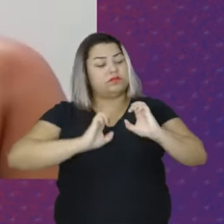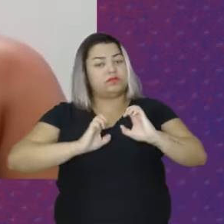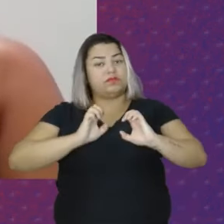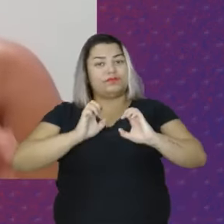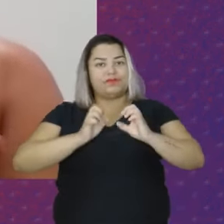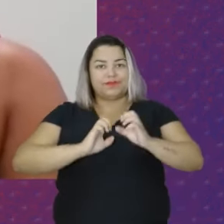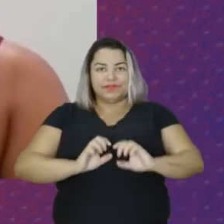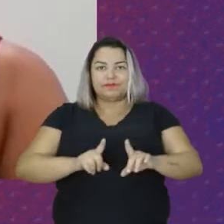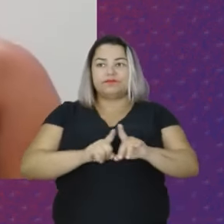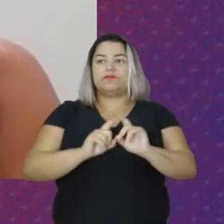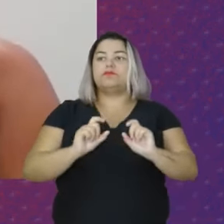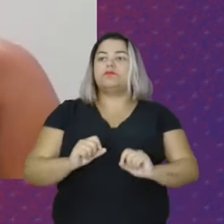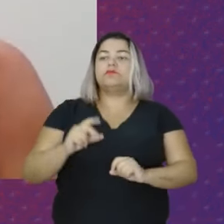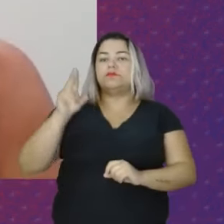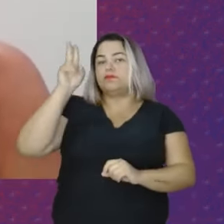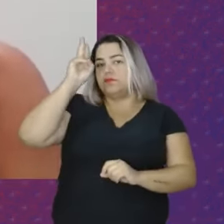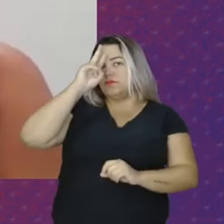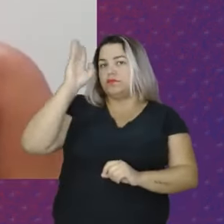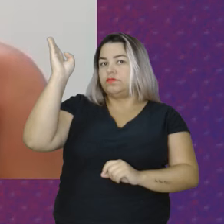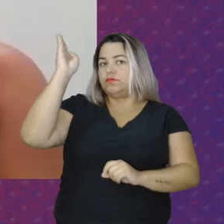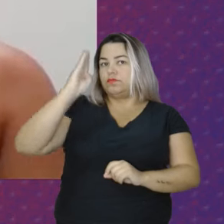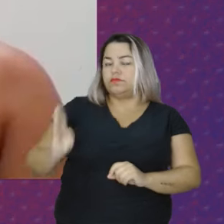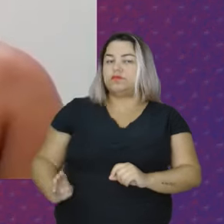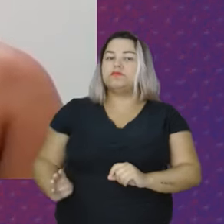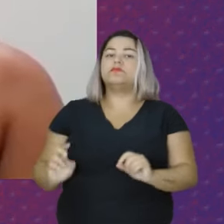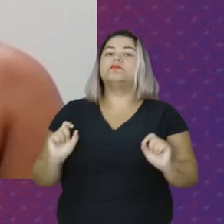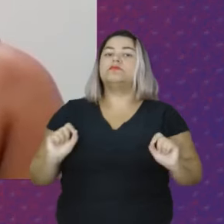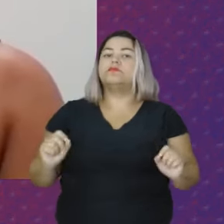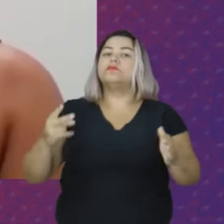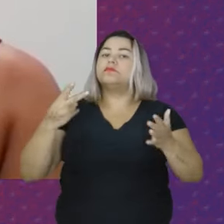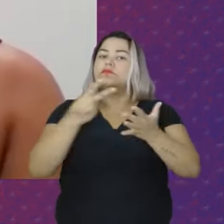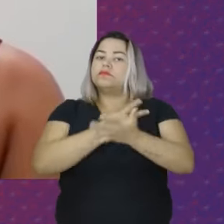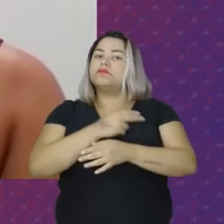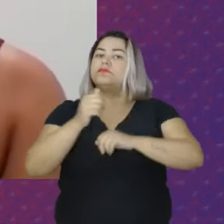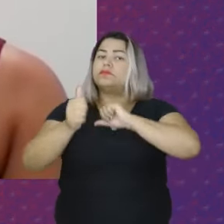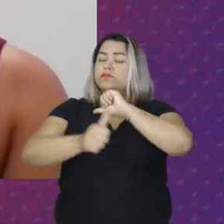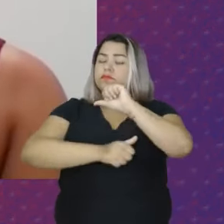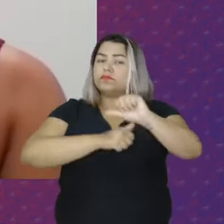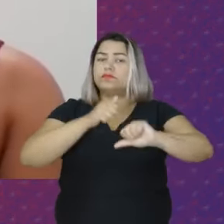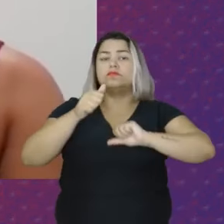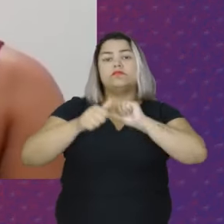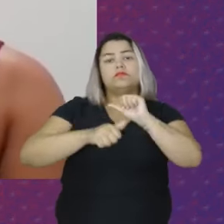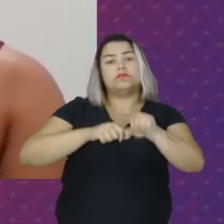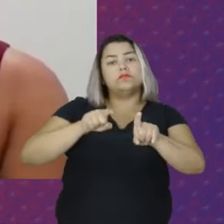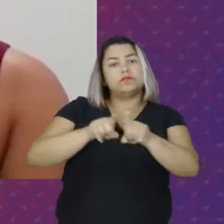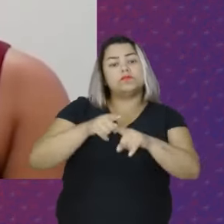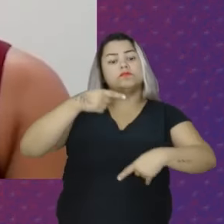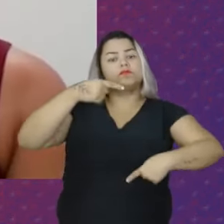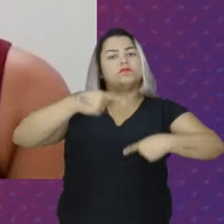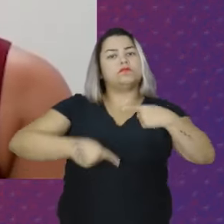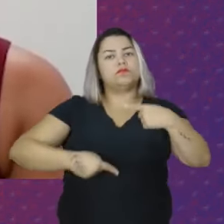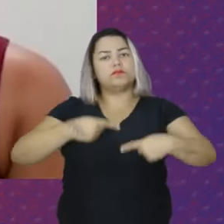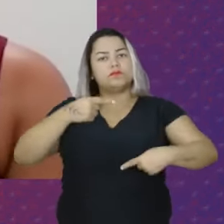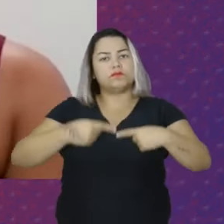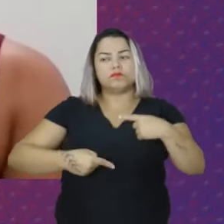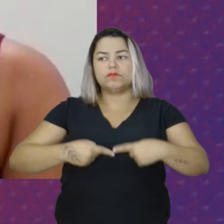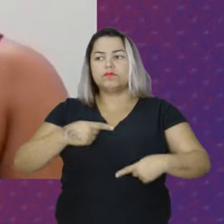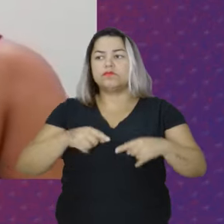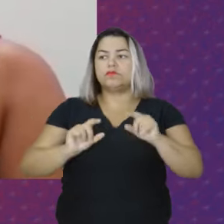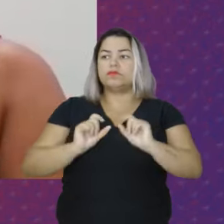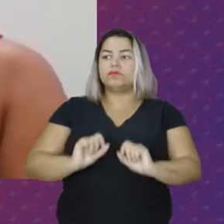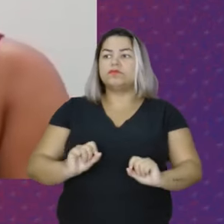segurança pública Historicamente no Brasil Acaba se tornando uma política de criminalização